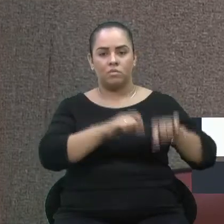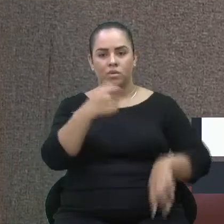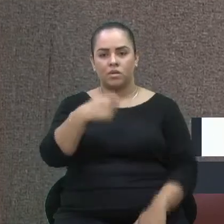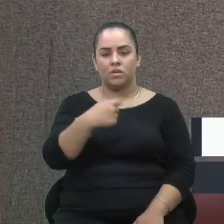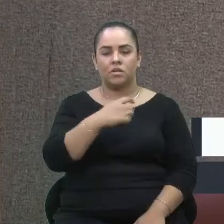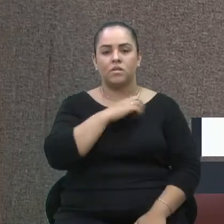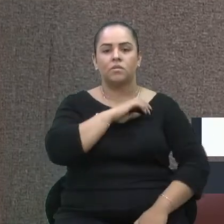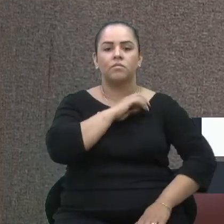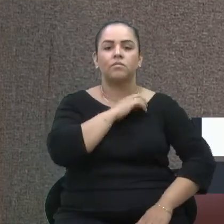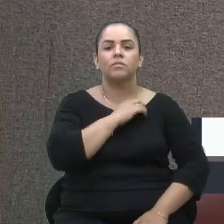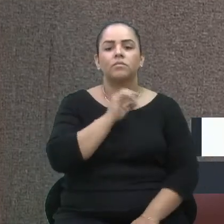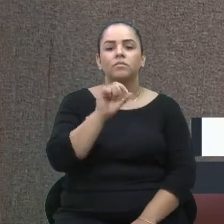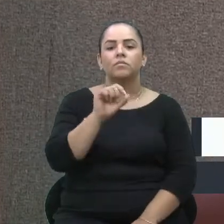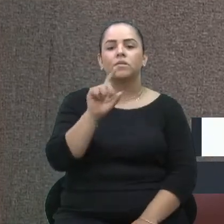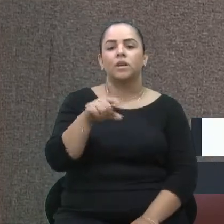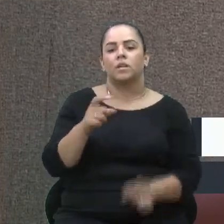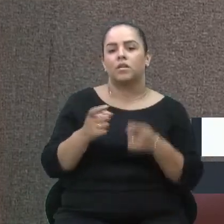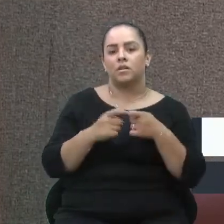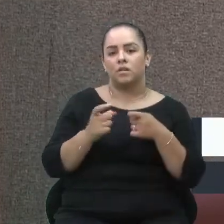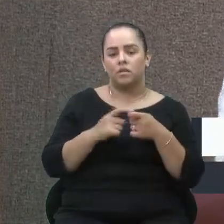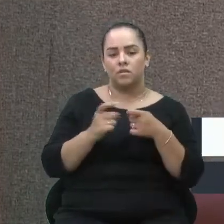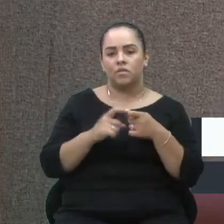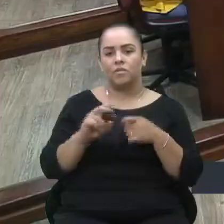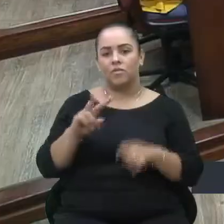exames e vagas em escolas. Obrigado. Declara a voto.